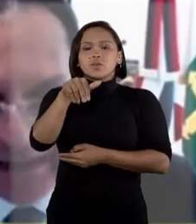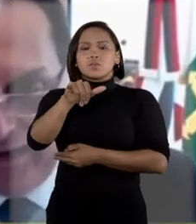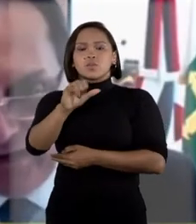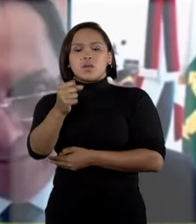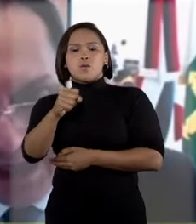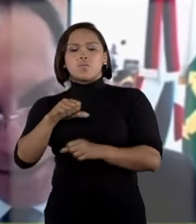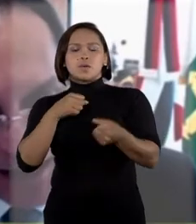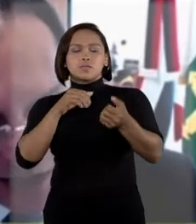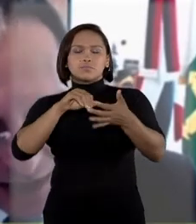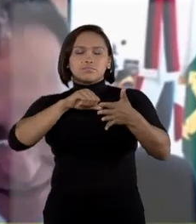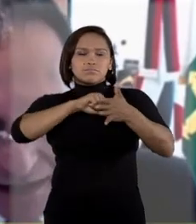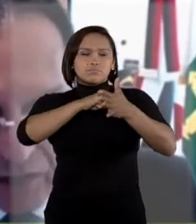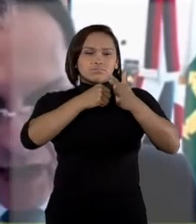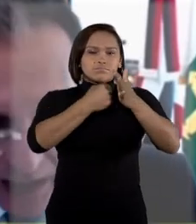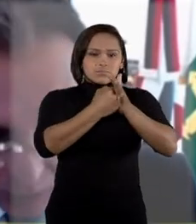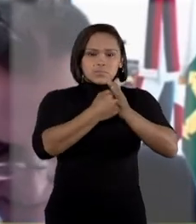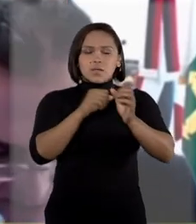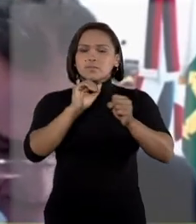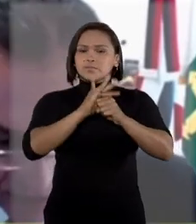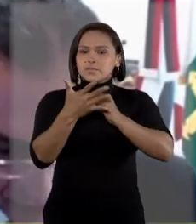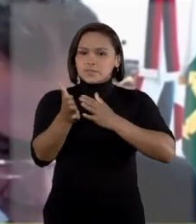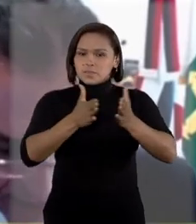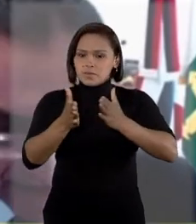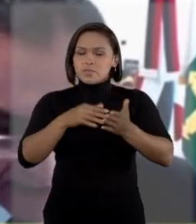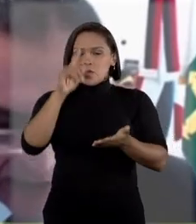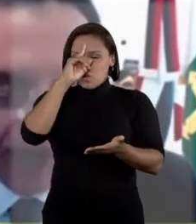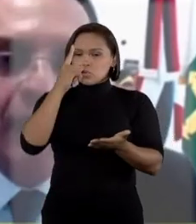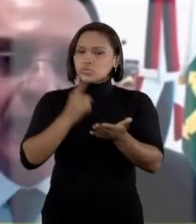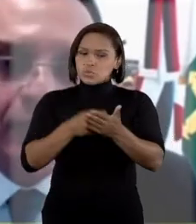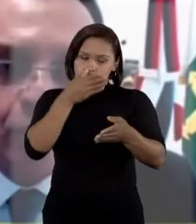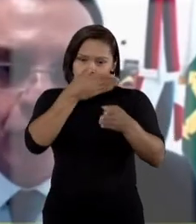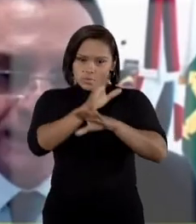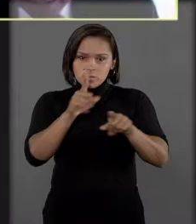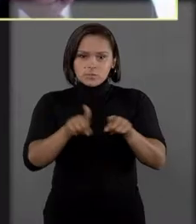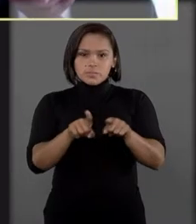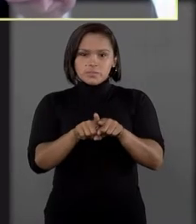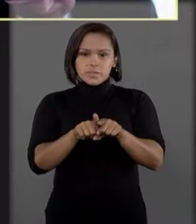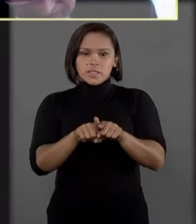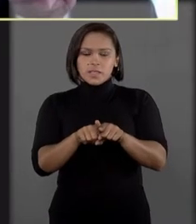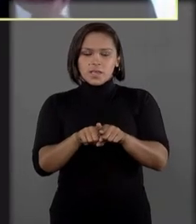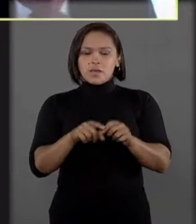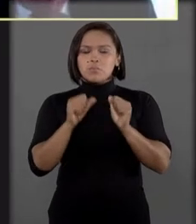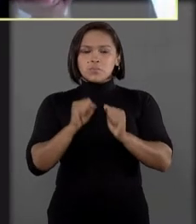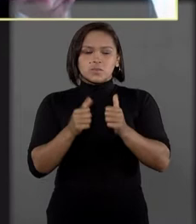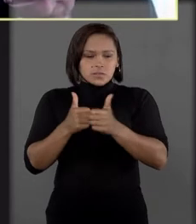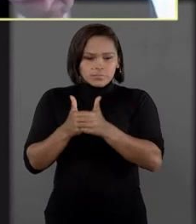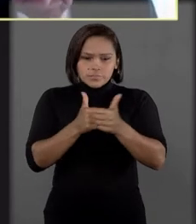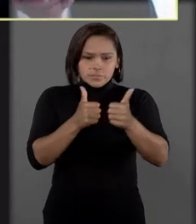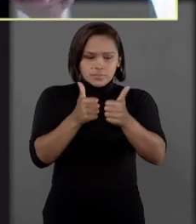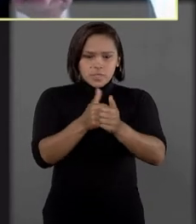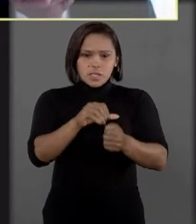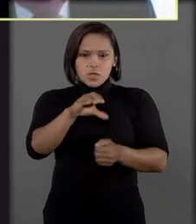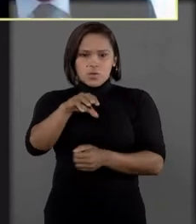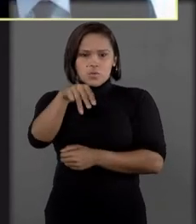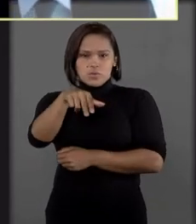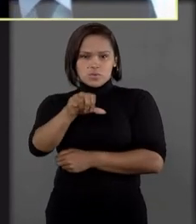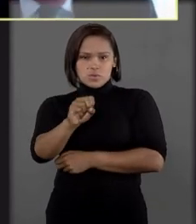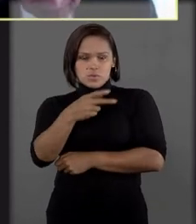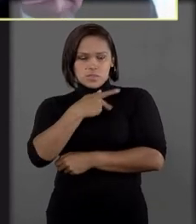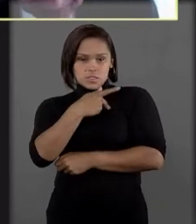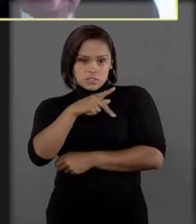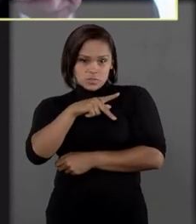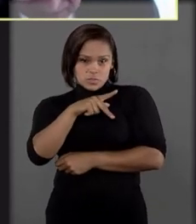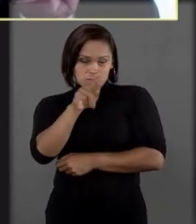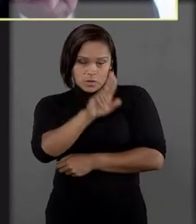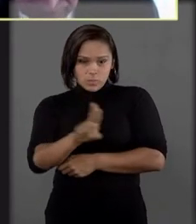combate à Covid-19, tendo inclusive autorizado que o cumprimento da medida fosse acompanhado pela Controladoria Geral da União com